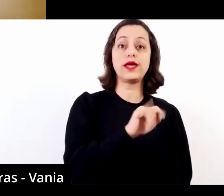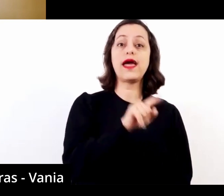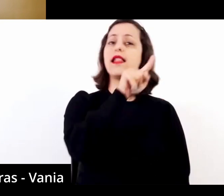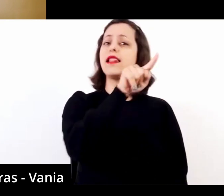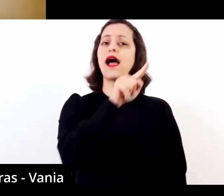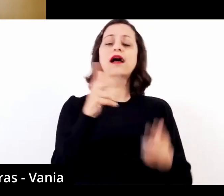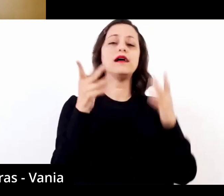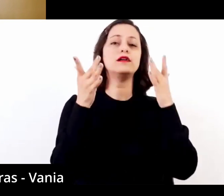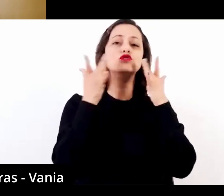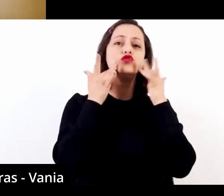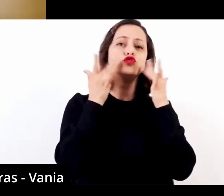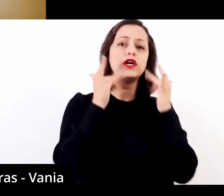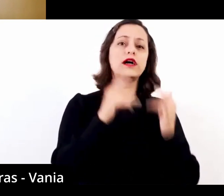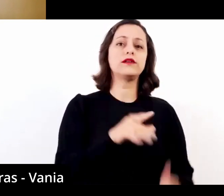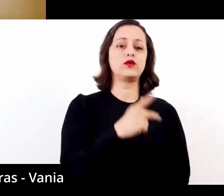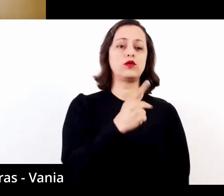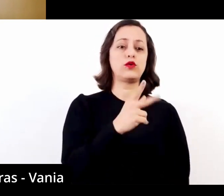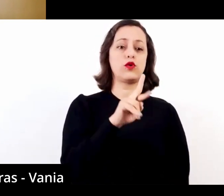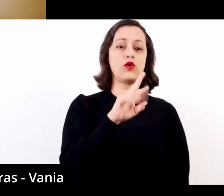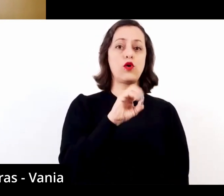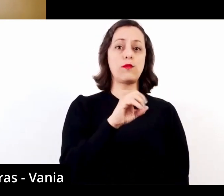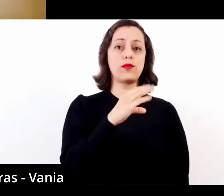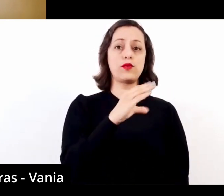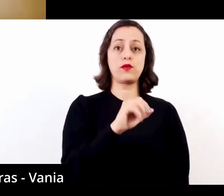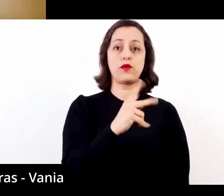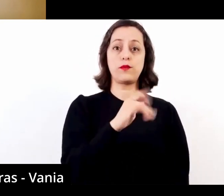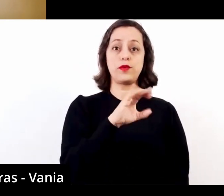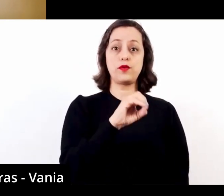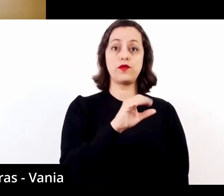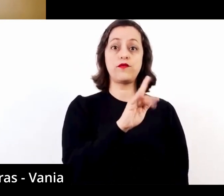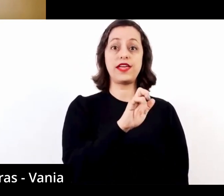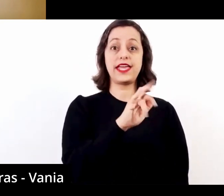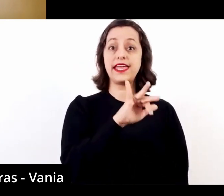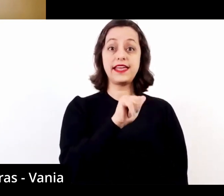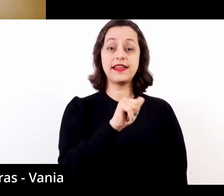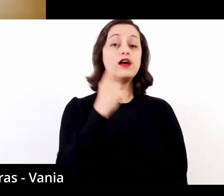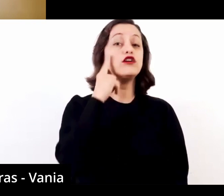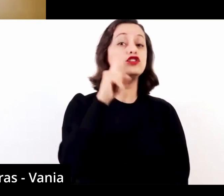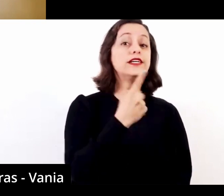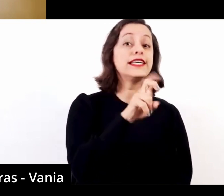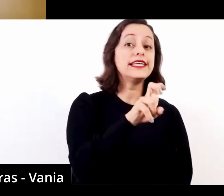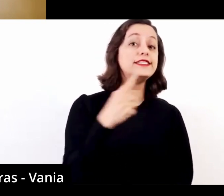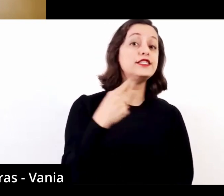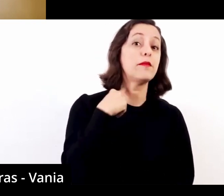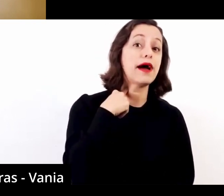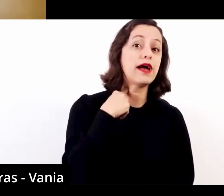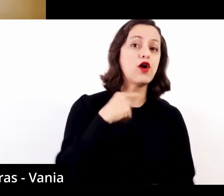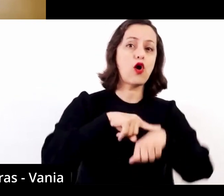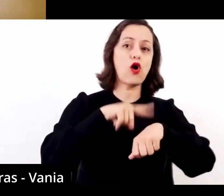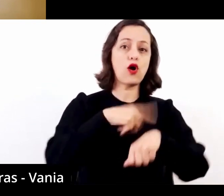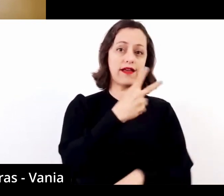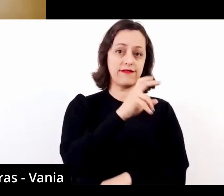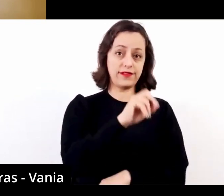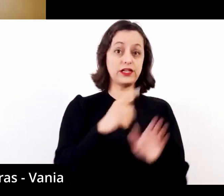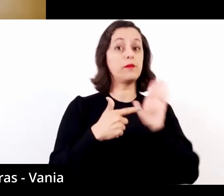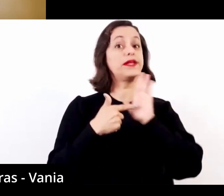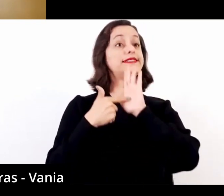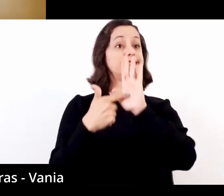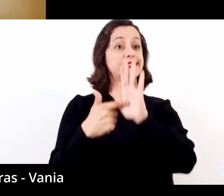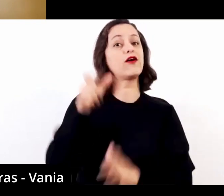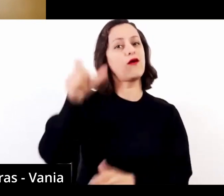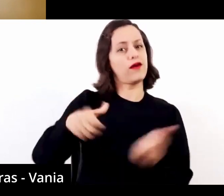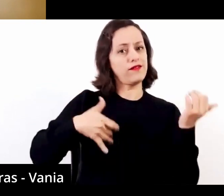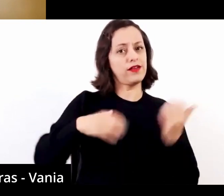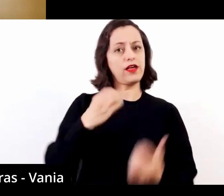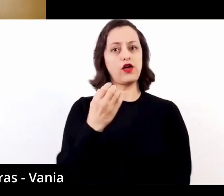Conservatório, será realizado, no dia 15 de maio, às 20h, uma apresentação de Curatolo